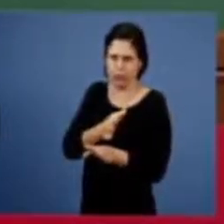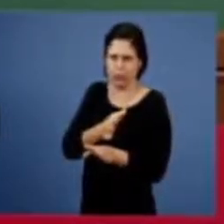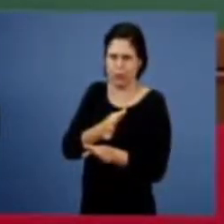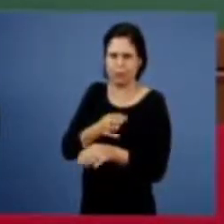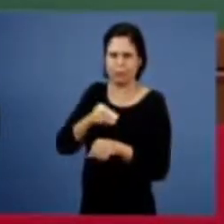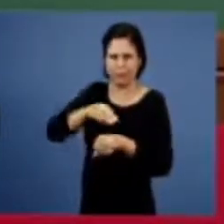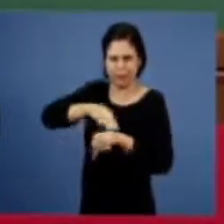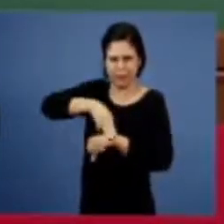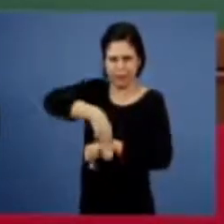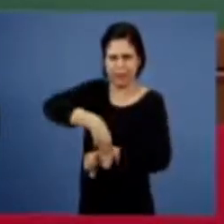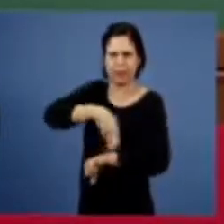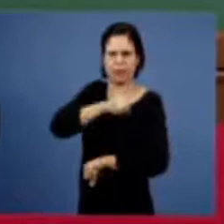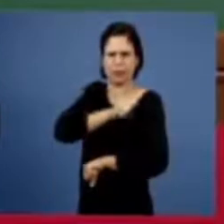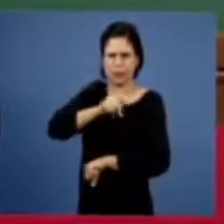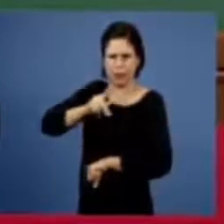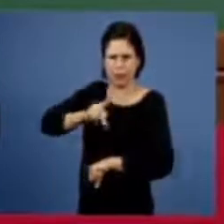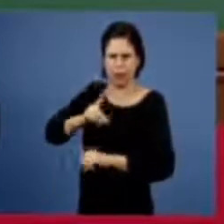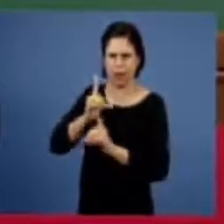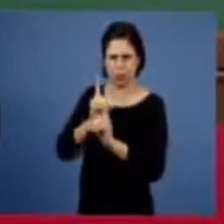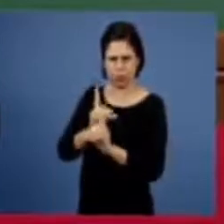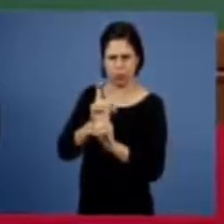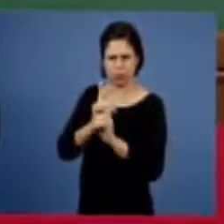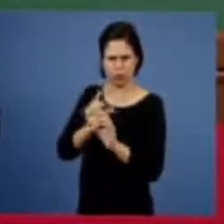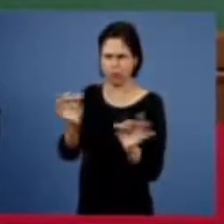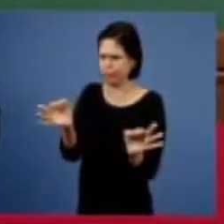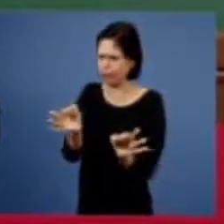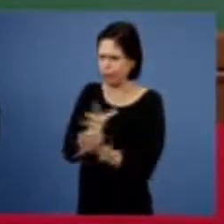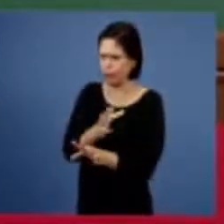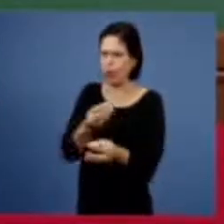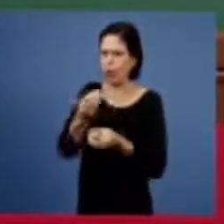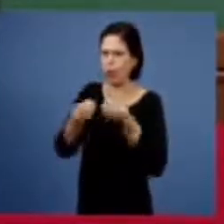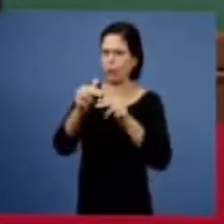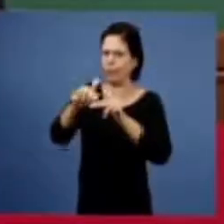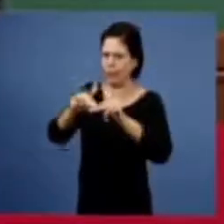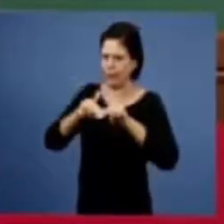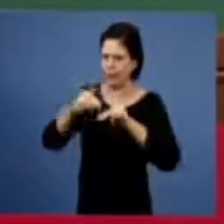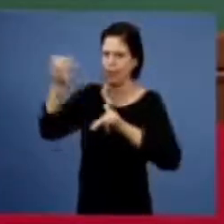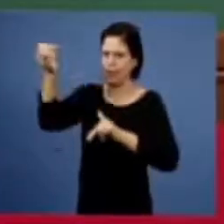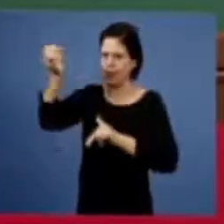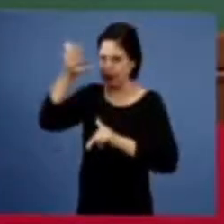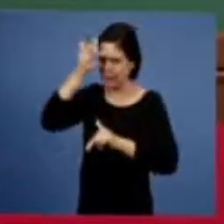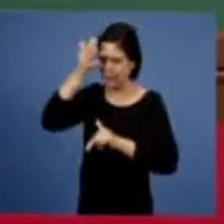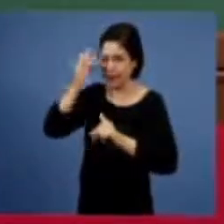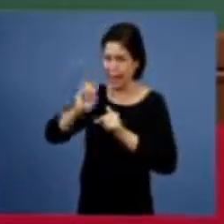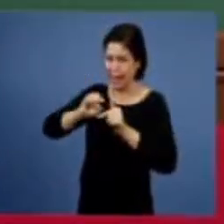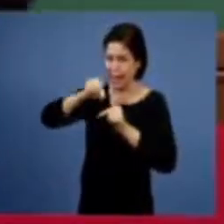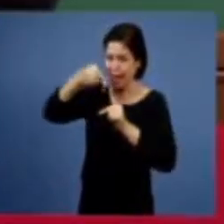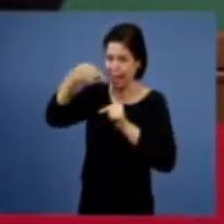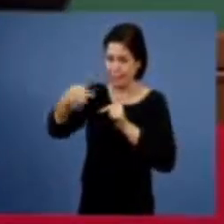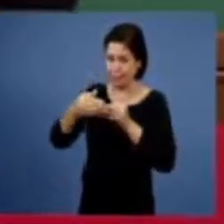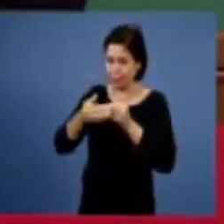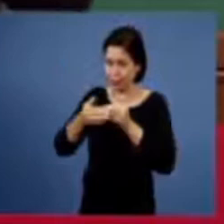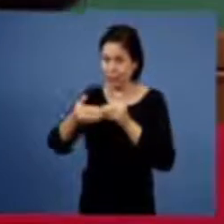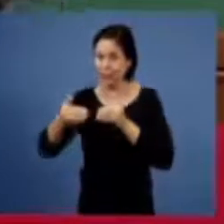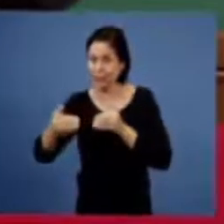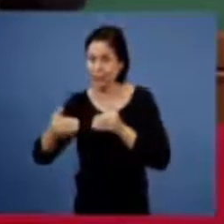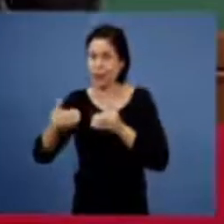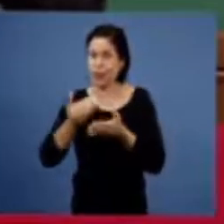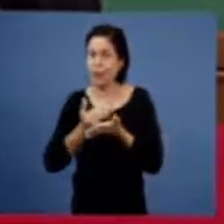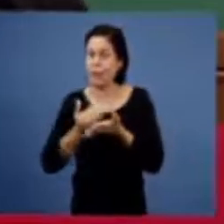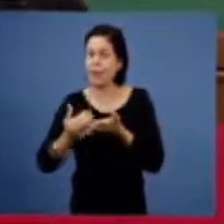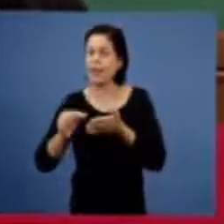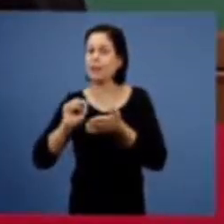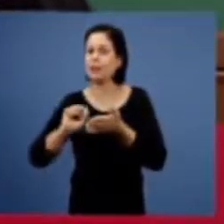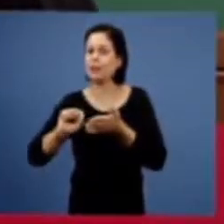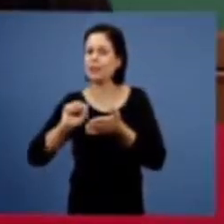apostólico a doutrina foi estabelecida por revelação a partir dali ela começa a sofrer as